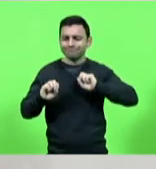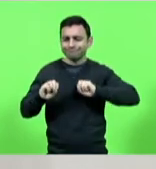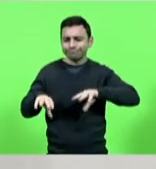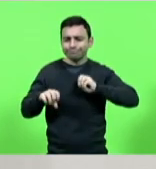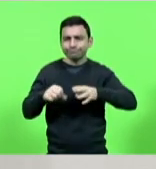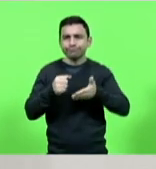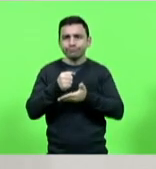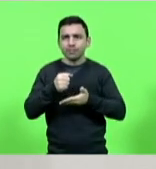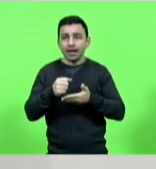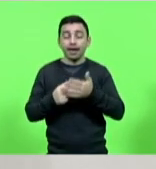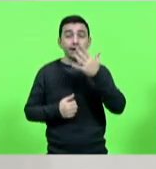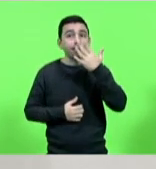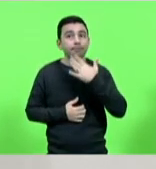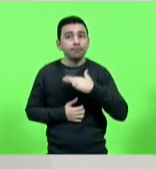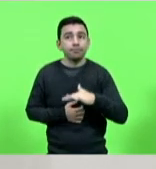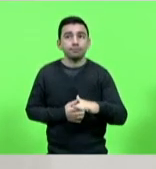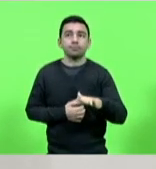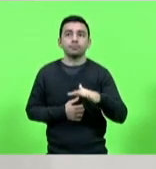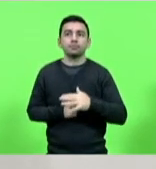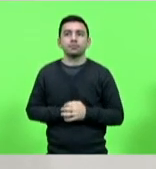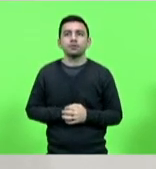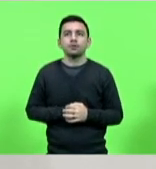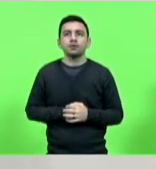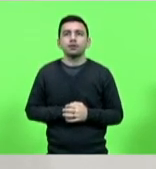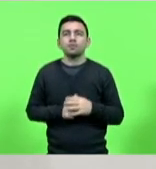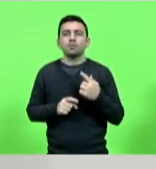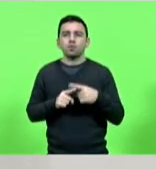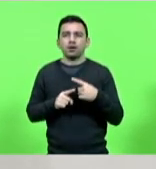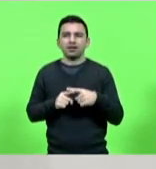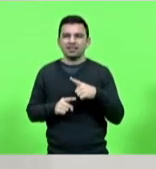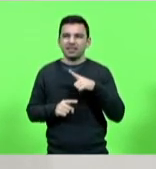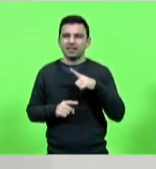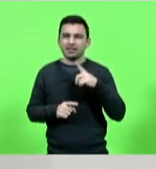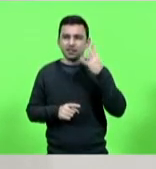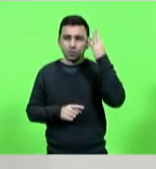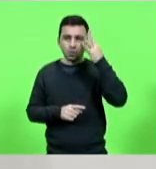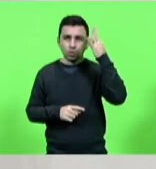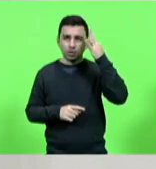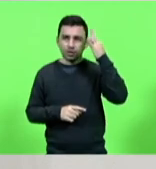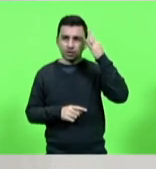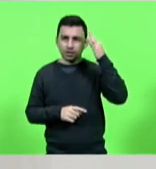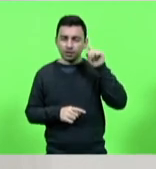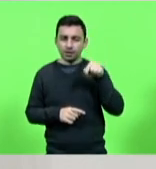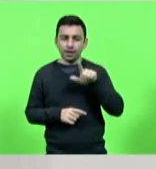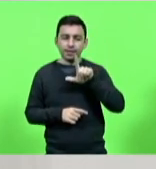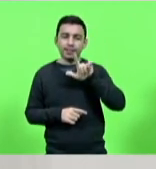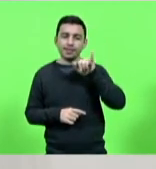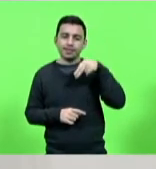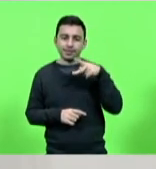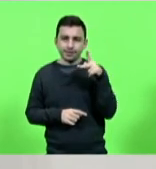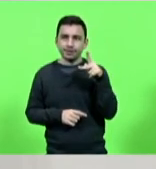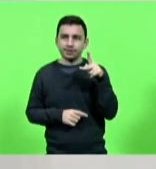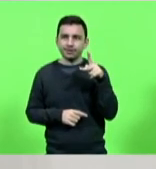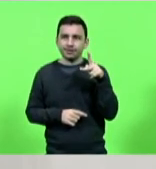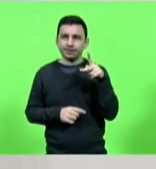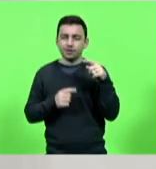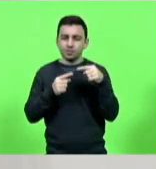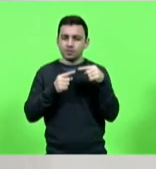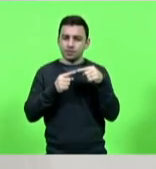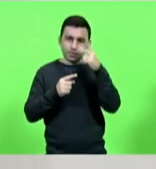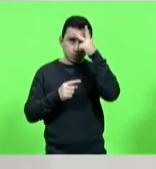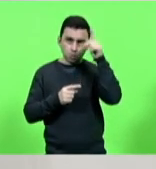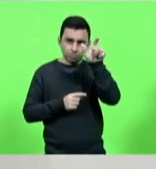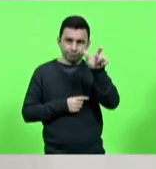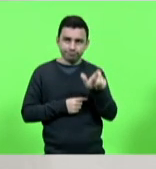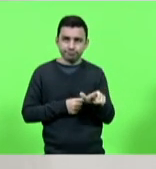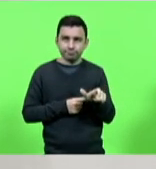com as crianças, uma vez que existe uma teoria chamada teoria do link, no qual o indivíduo, quando